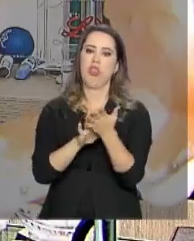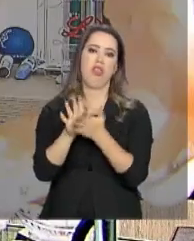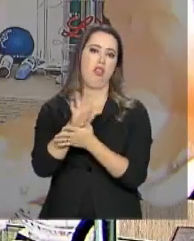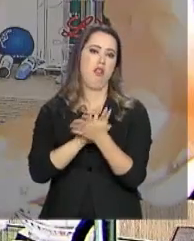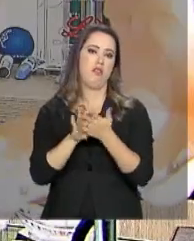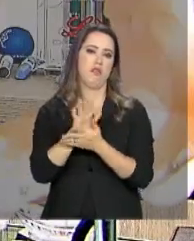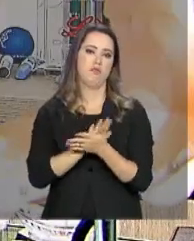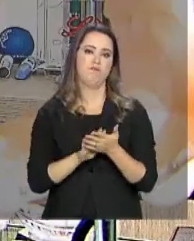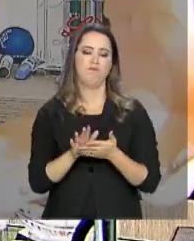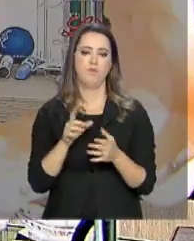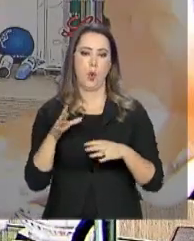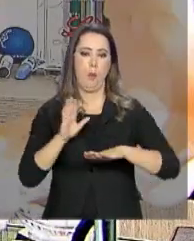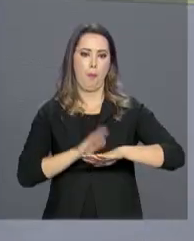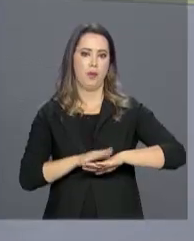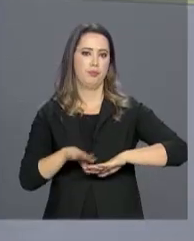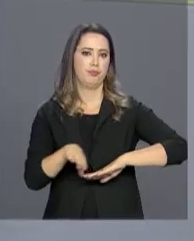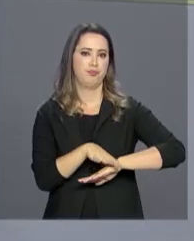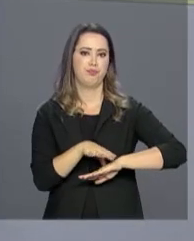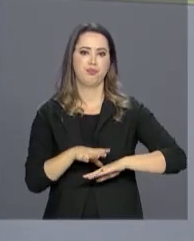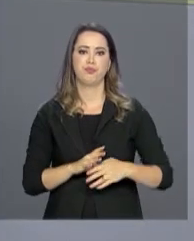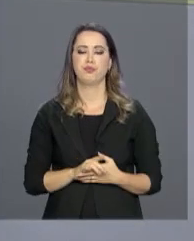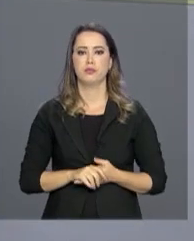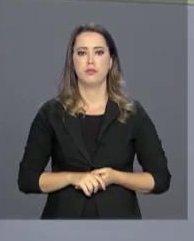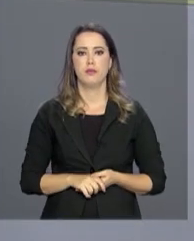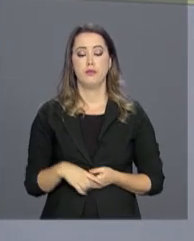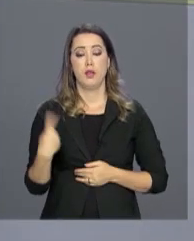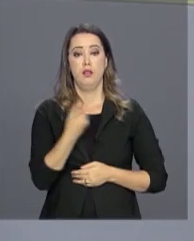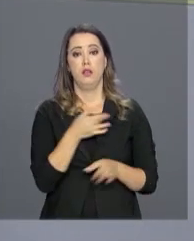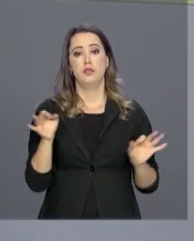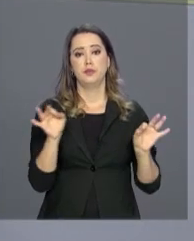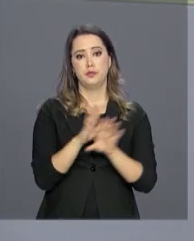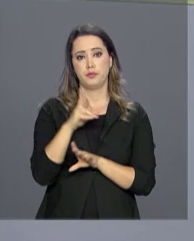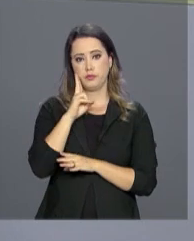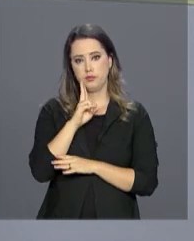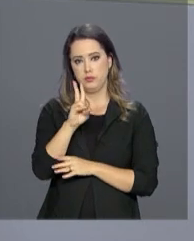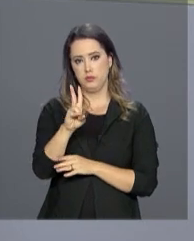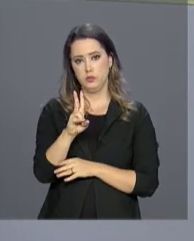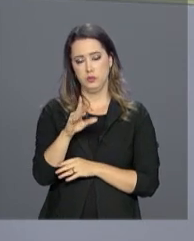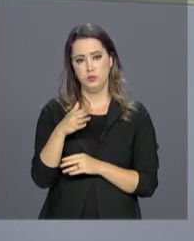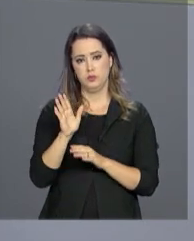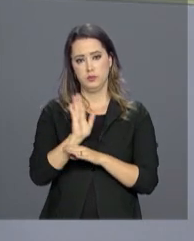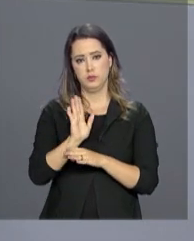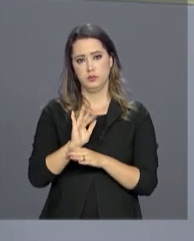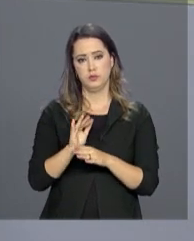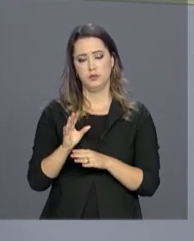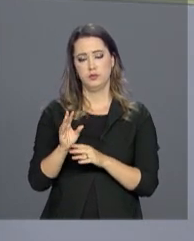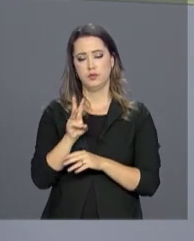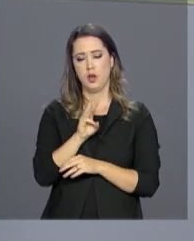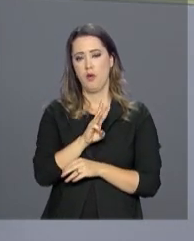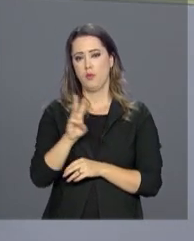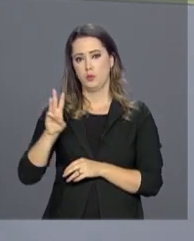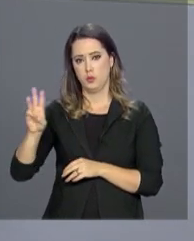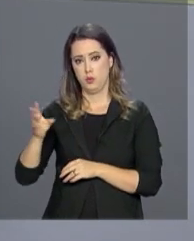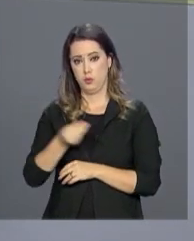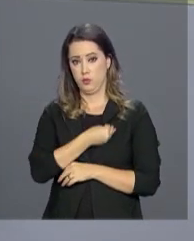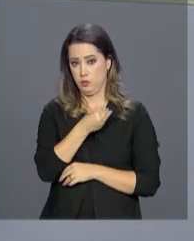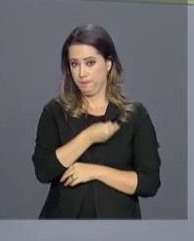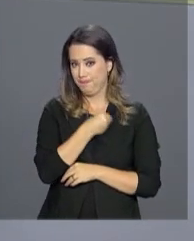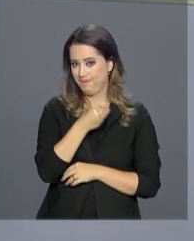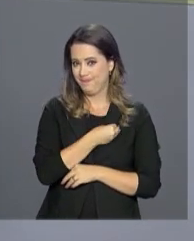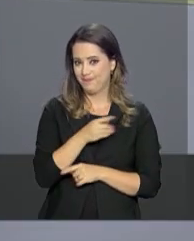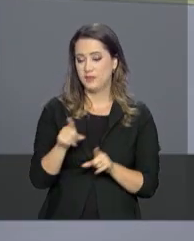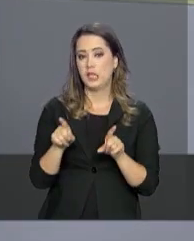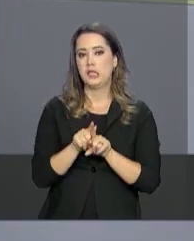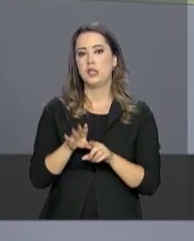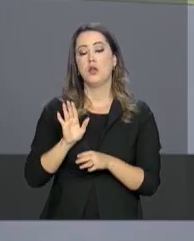tido seus pés examinados. Nós ficamos por aqui. Você acompanha a programação ao vivo pelo site da NBR na